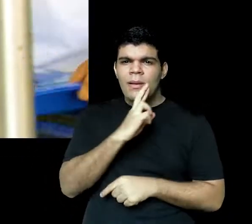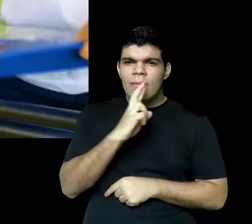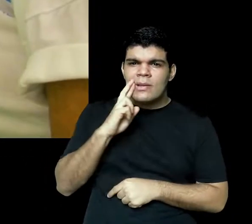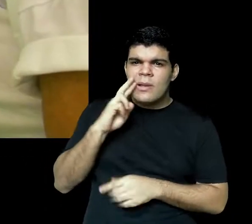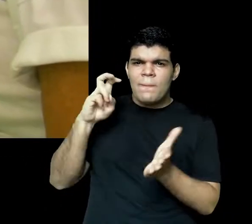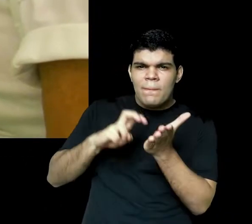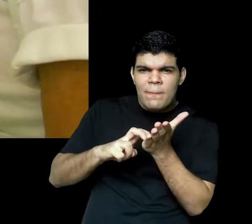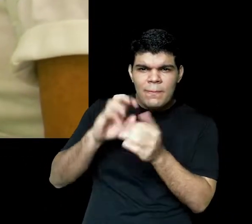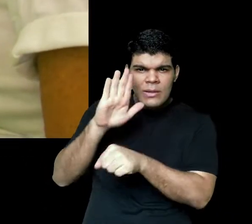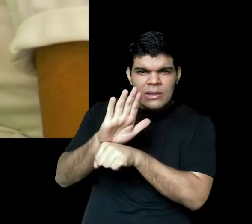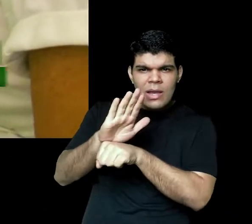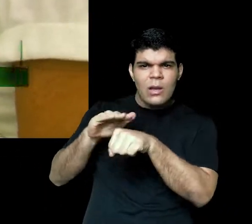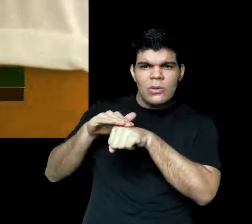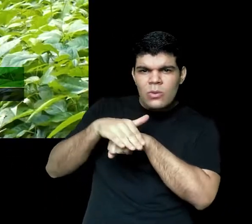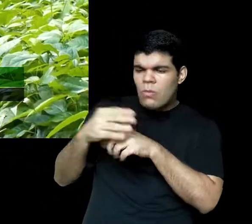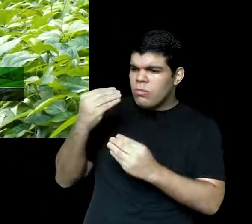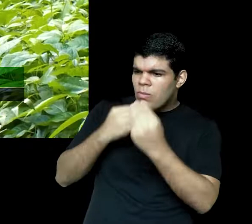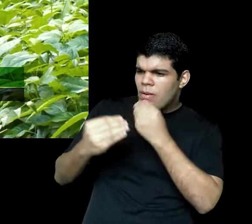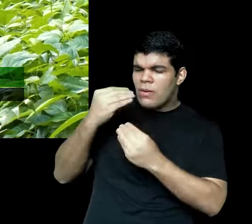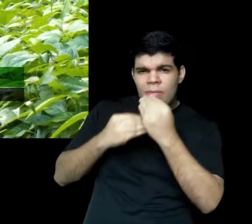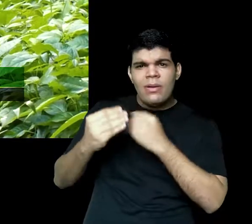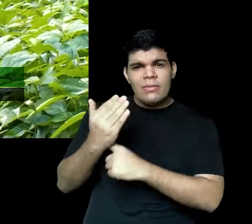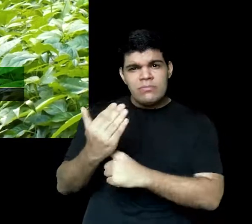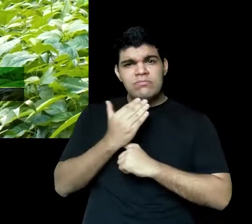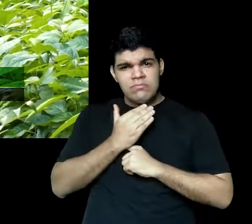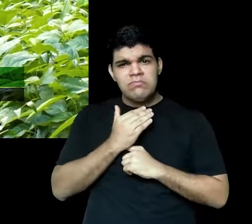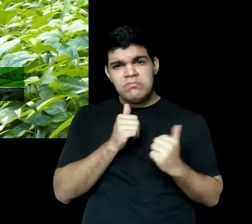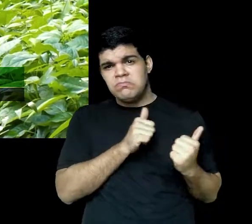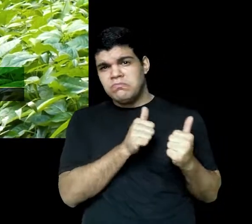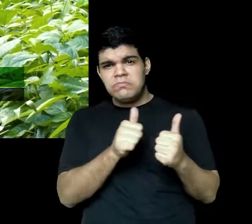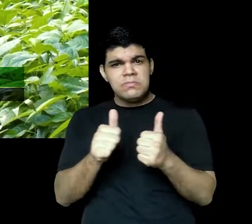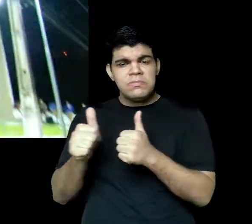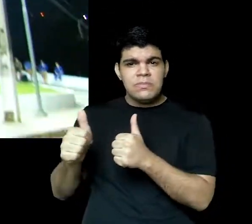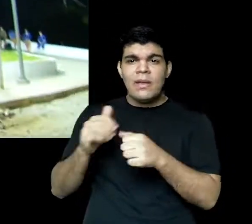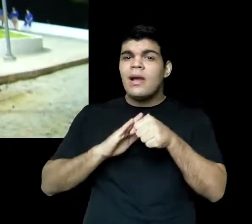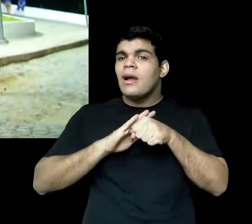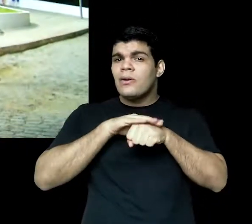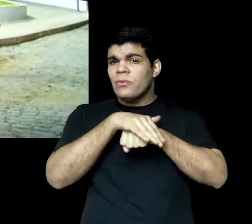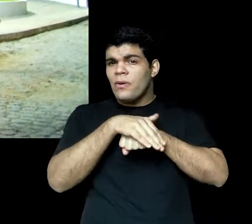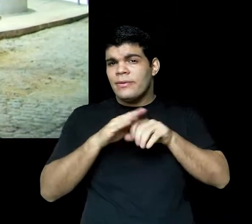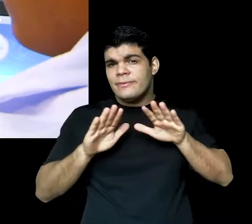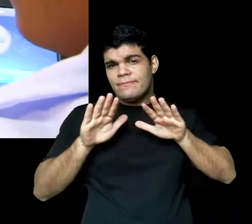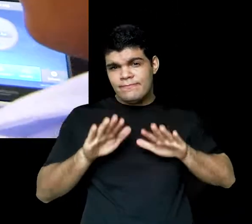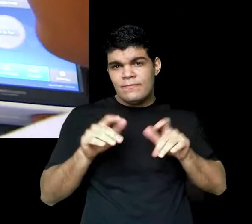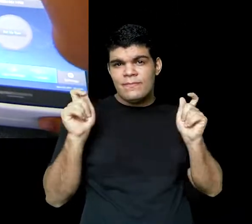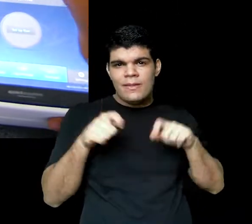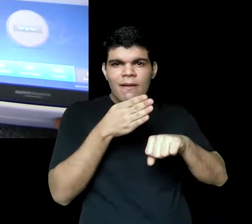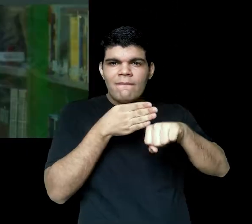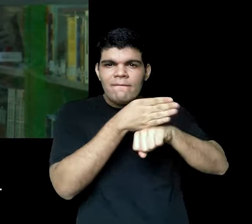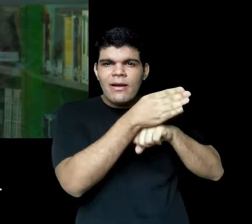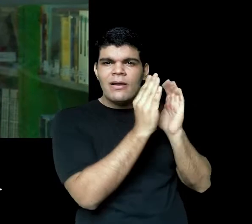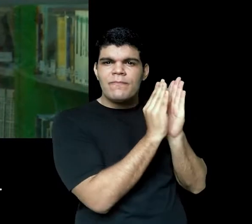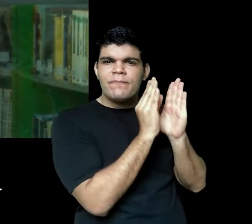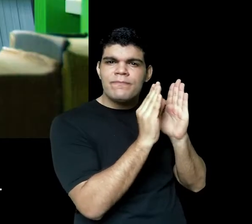eu faço todas as minhas refeições, café, almoço, jantar, aqui no Instituto. E à noite, a gente fica aqui no